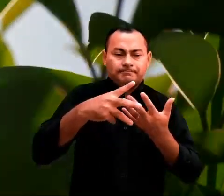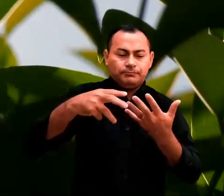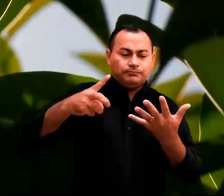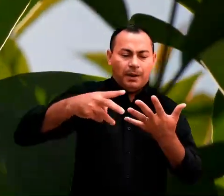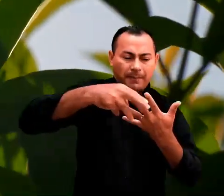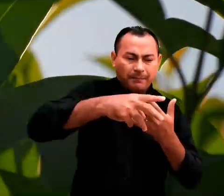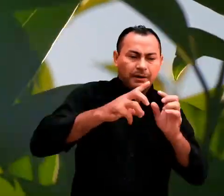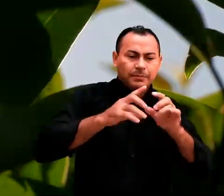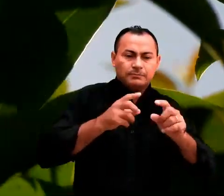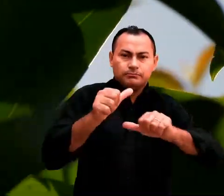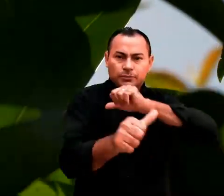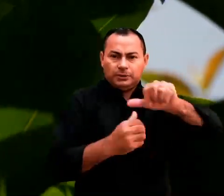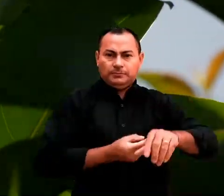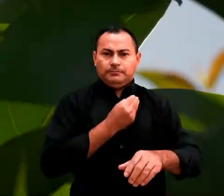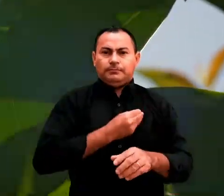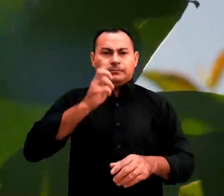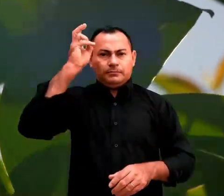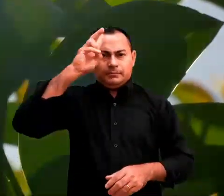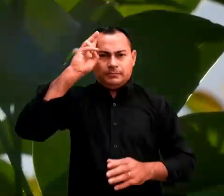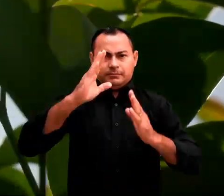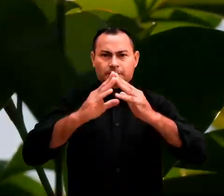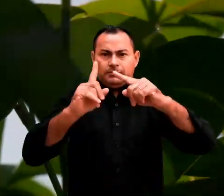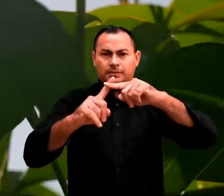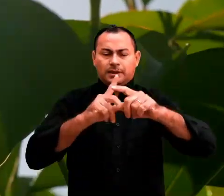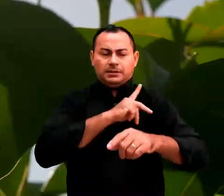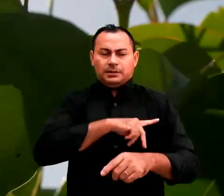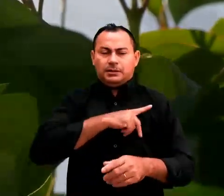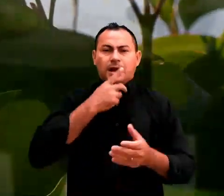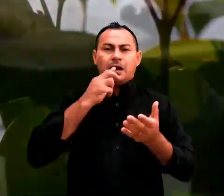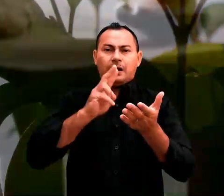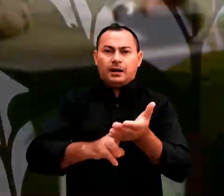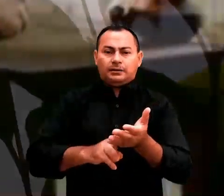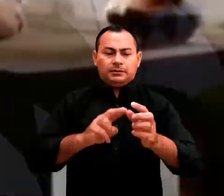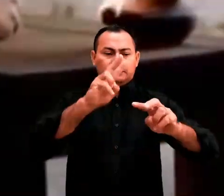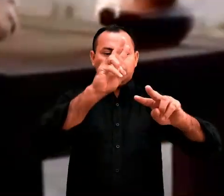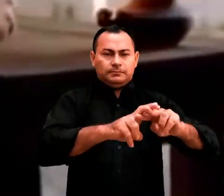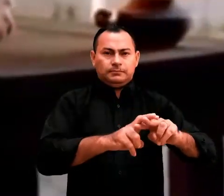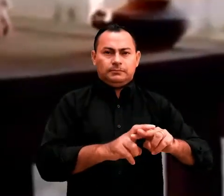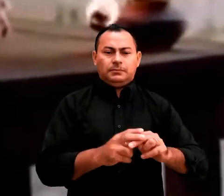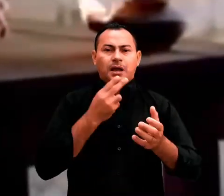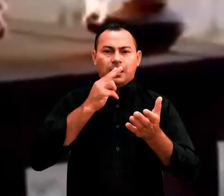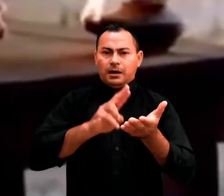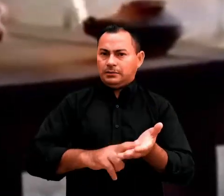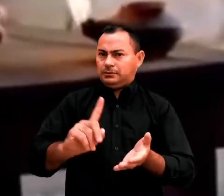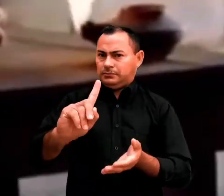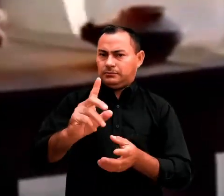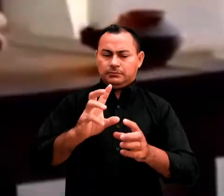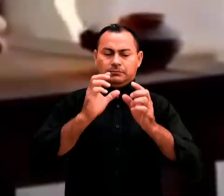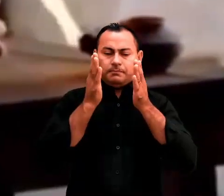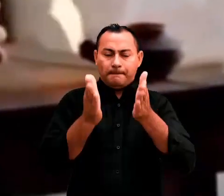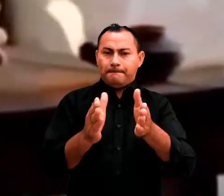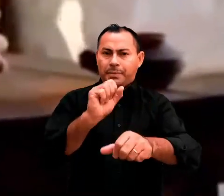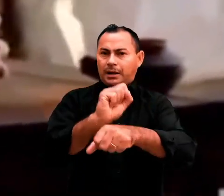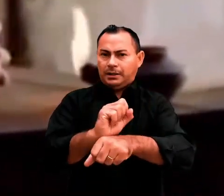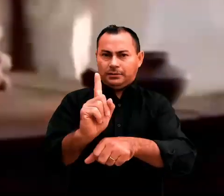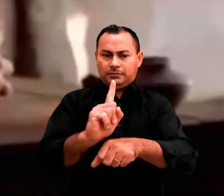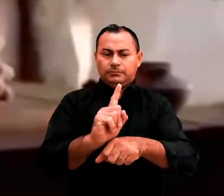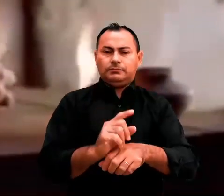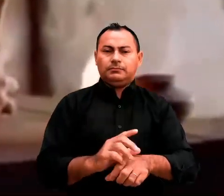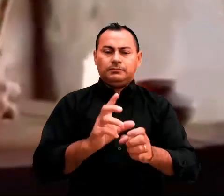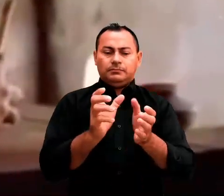A história da igreja mostra que, apesar de Paulo ter escrito suas cartas na prisão, as cartas não ficaram presas.